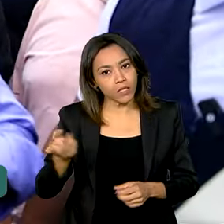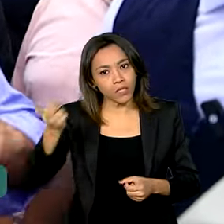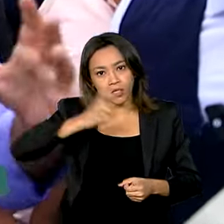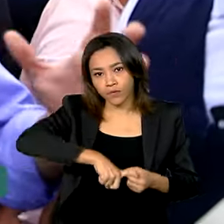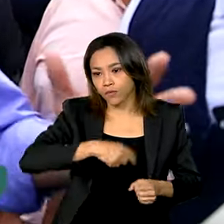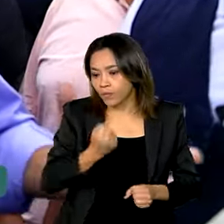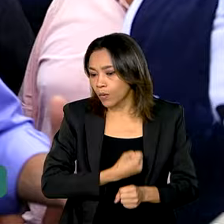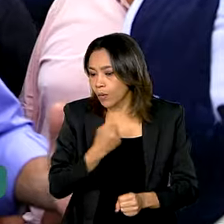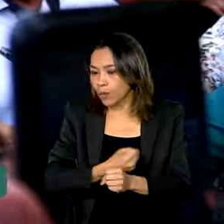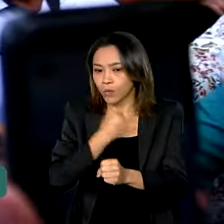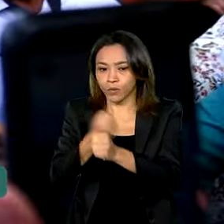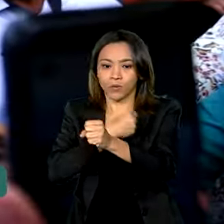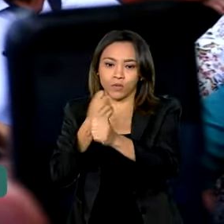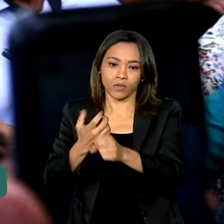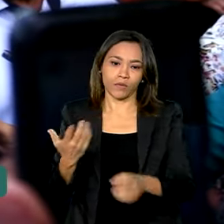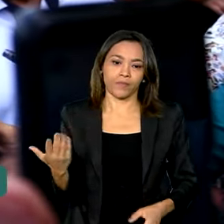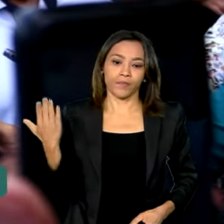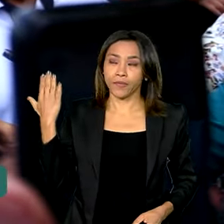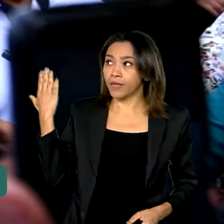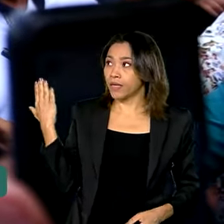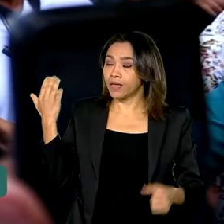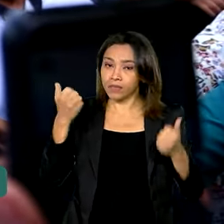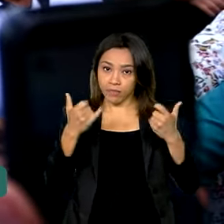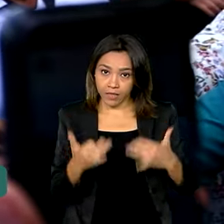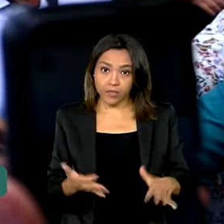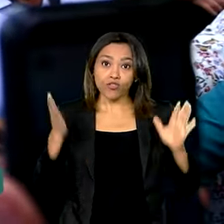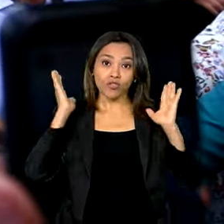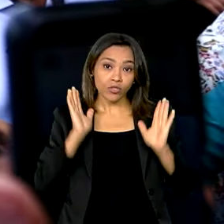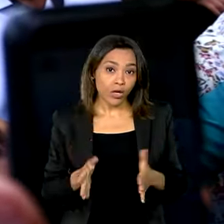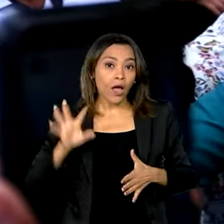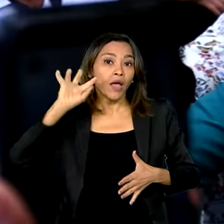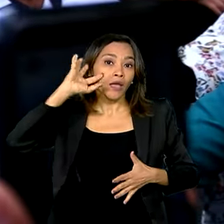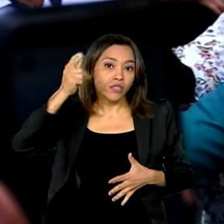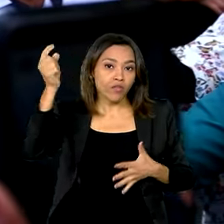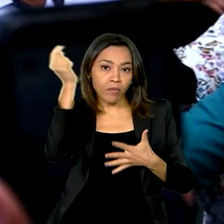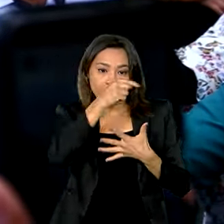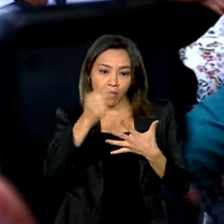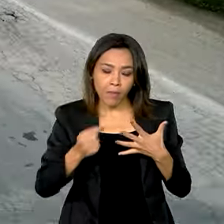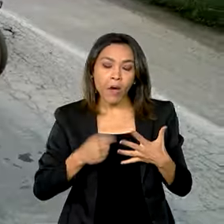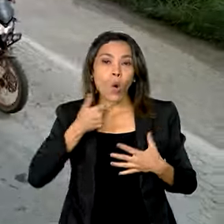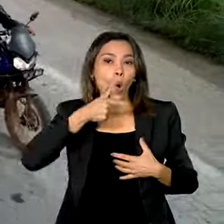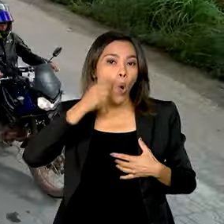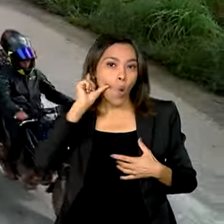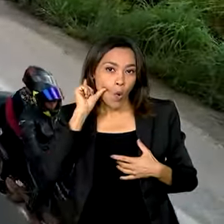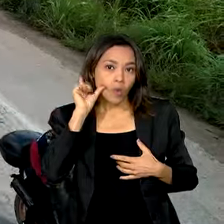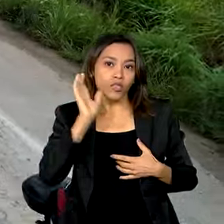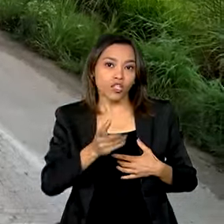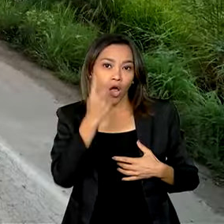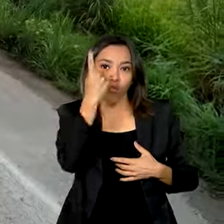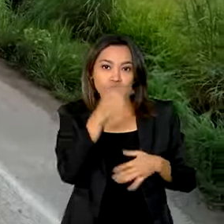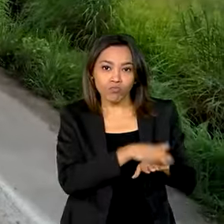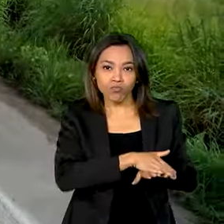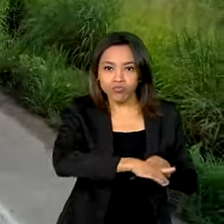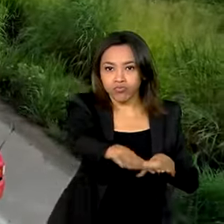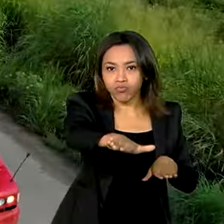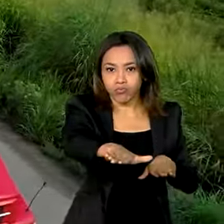reconstrução dos trechos. As soluções estão encaminhadas, a gente já liberou um dos trechos ontem e o trecho